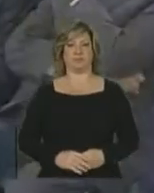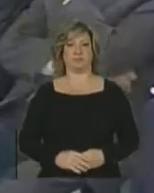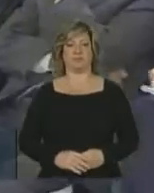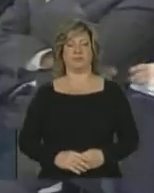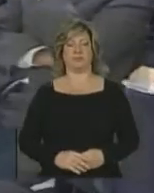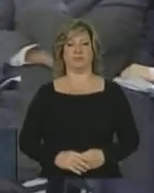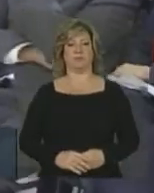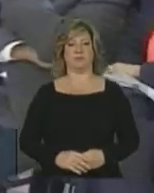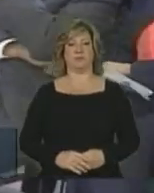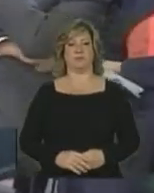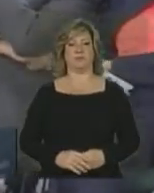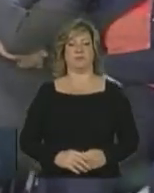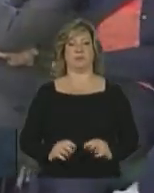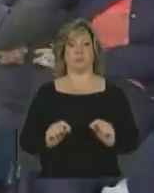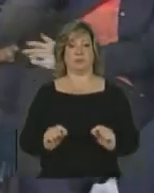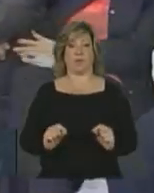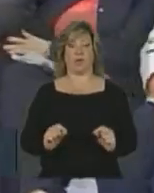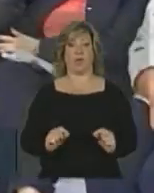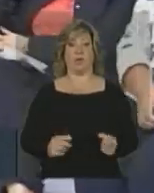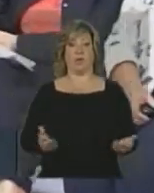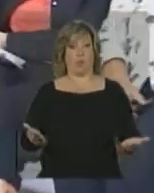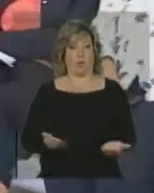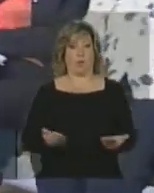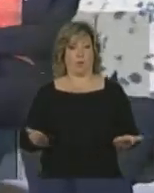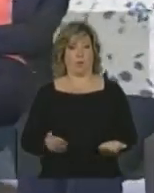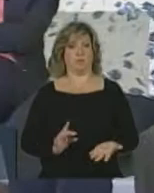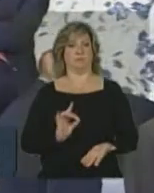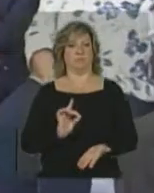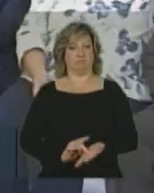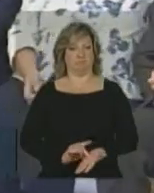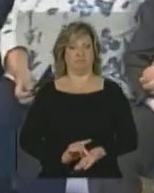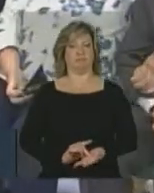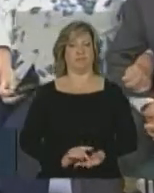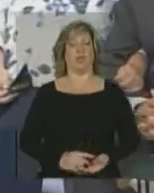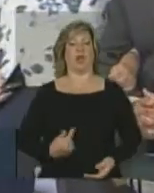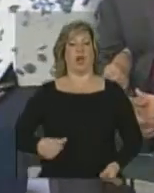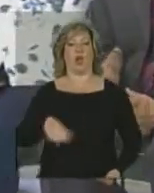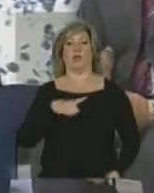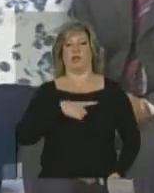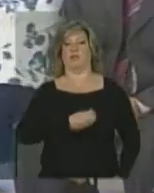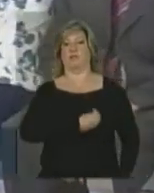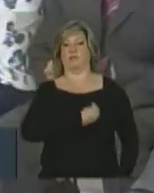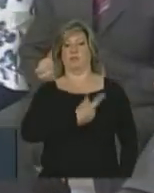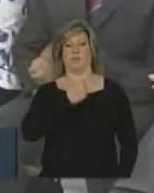Sem sombra de dúvida, hoje nós vivemos um momento histórico.